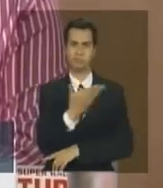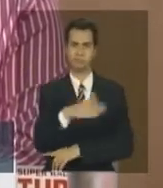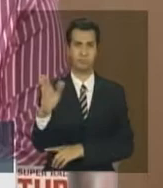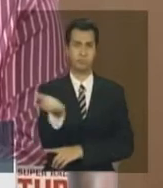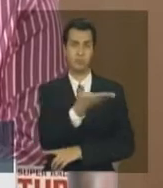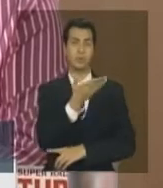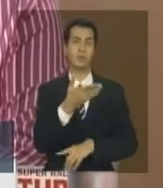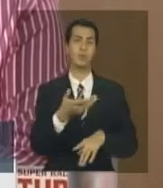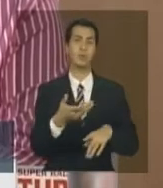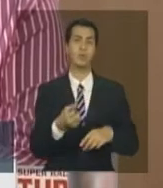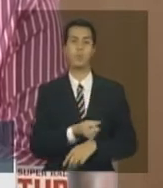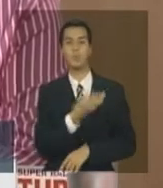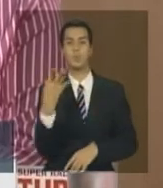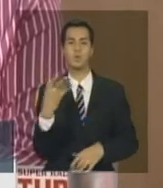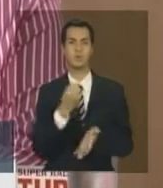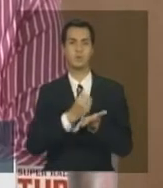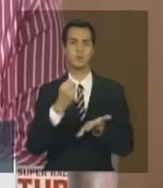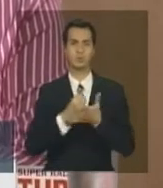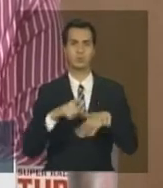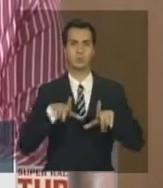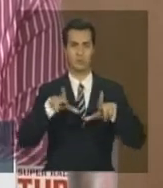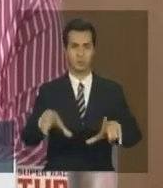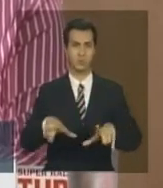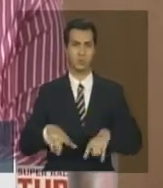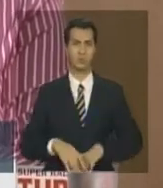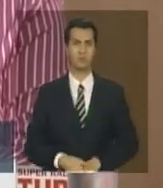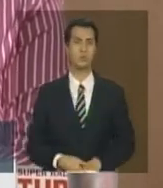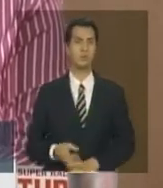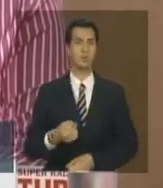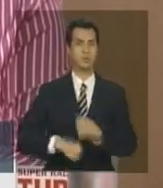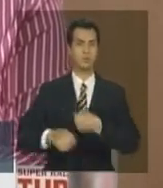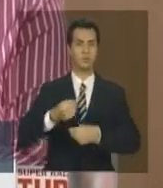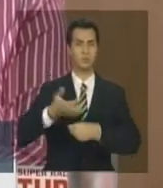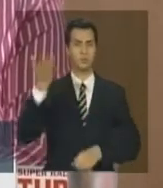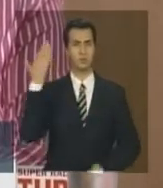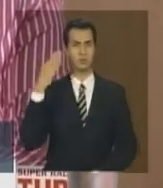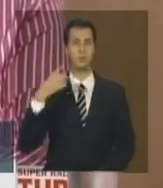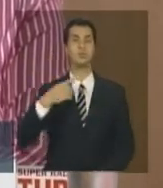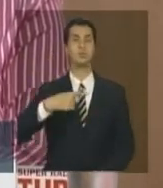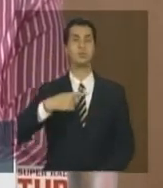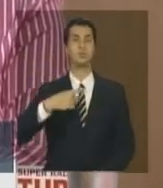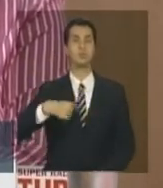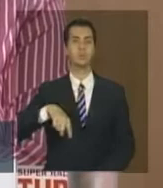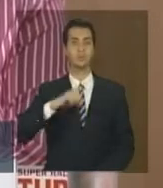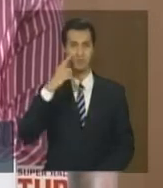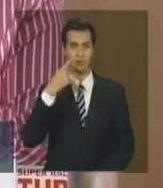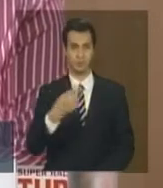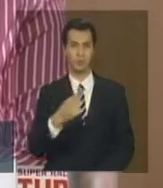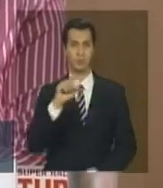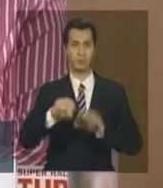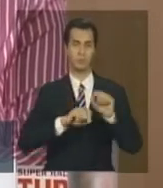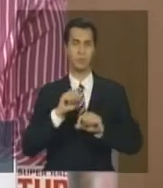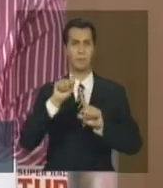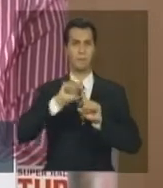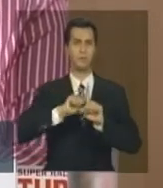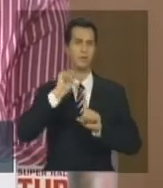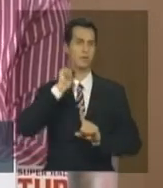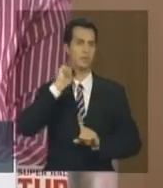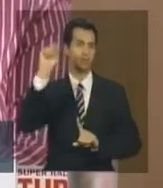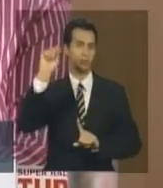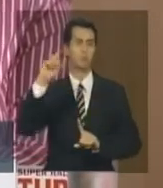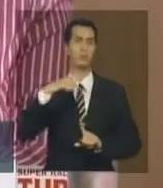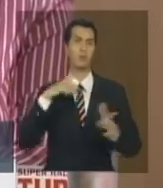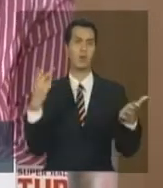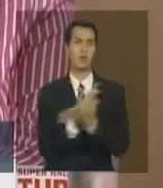autorizado. Quando a gente veio da Amazônia no passado, vocês se lembram que teve o pico de desmatamento, em abril, no Mato